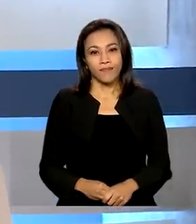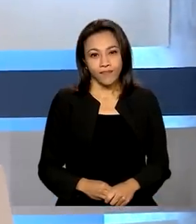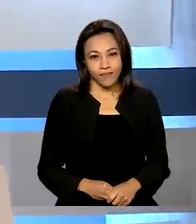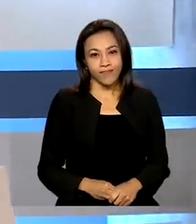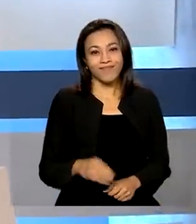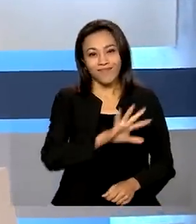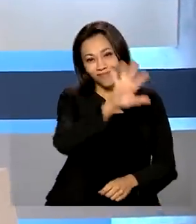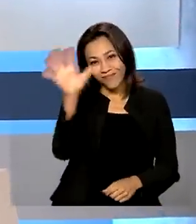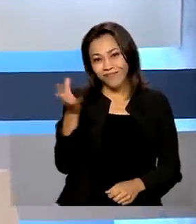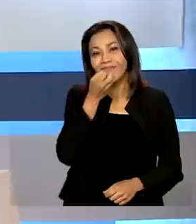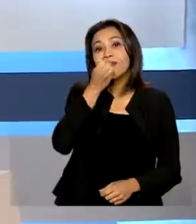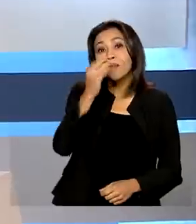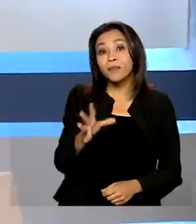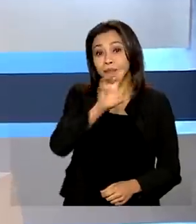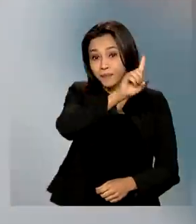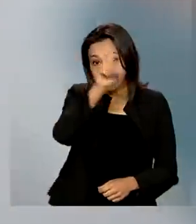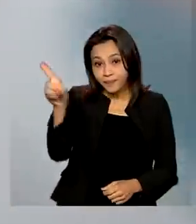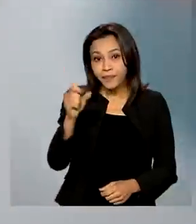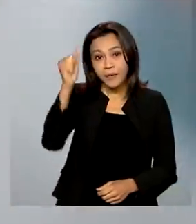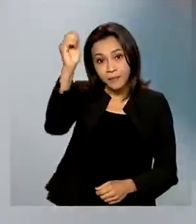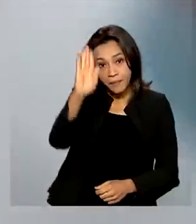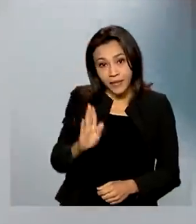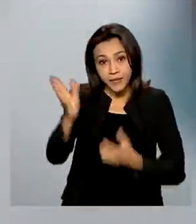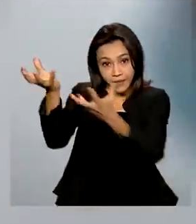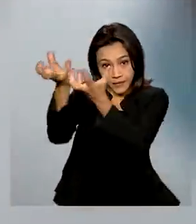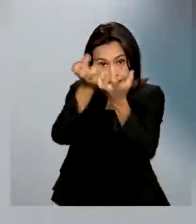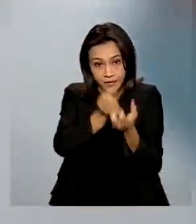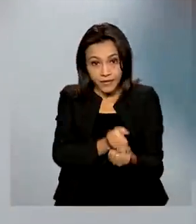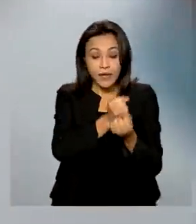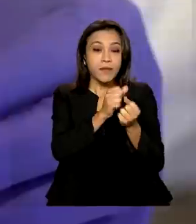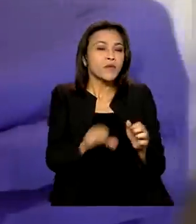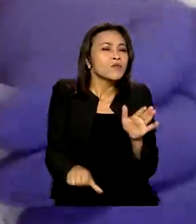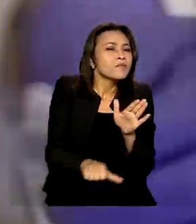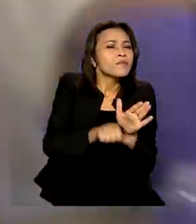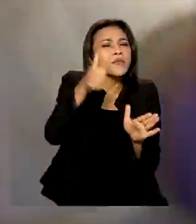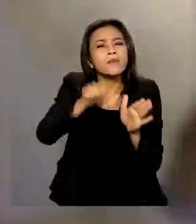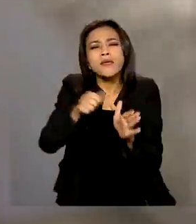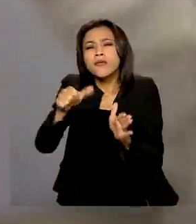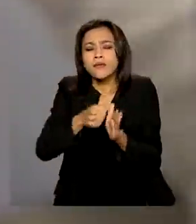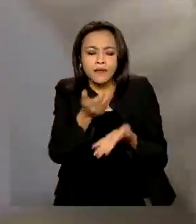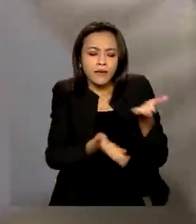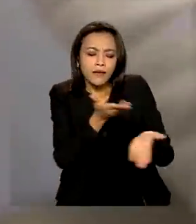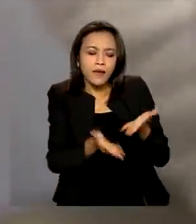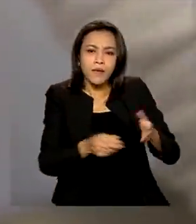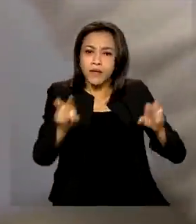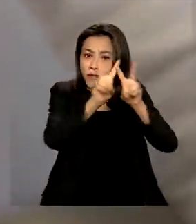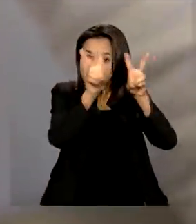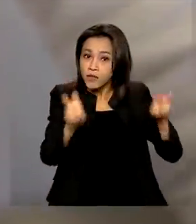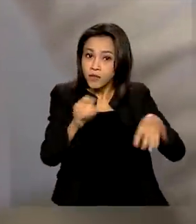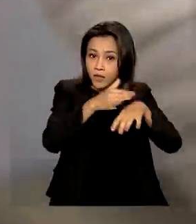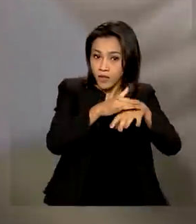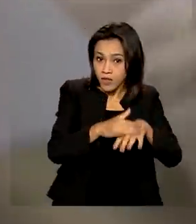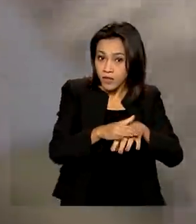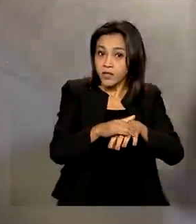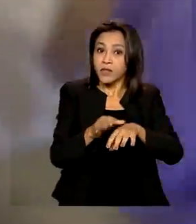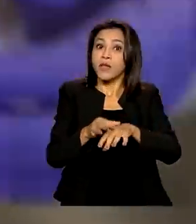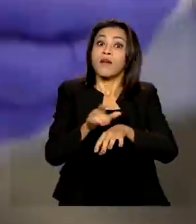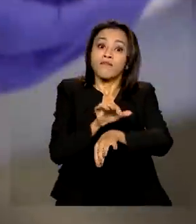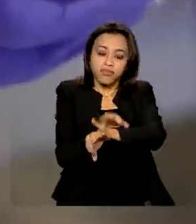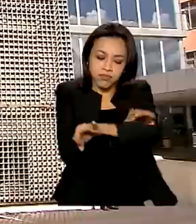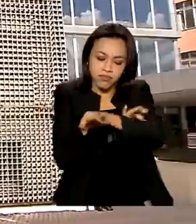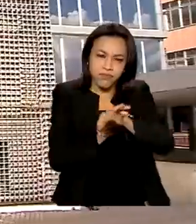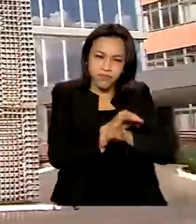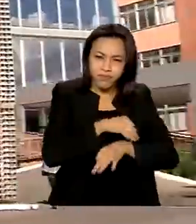Olá, bom dia. Brasil recebe primeiros tratamentos contra a varíola dos macacos após